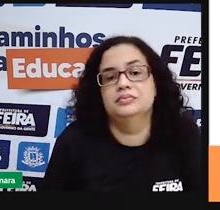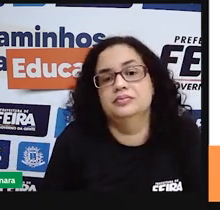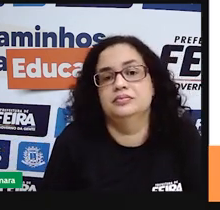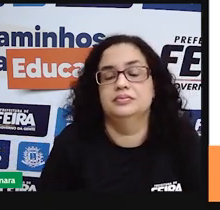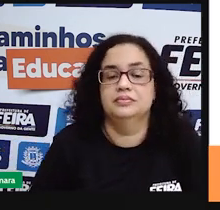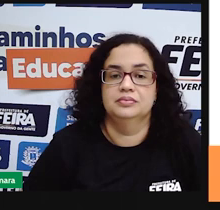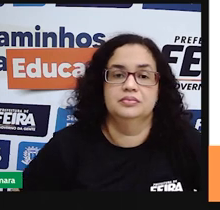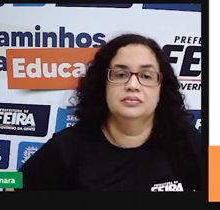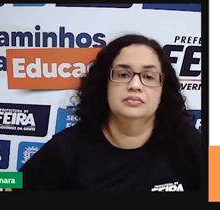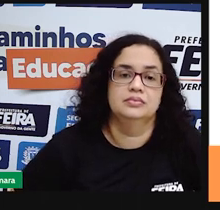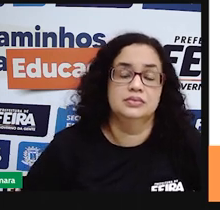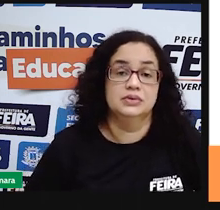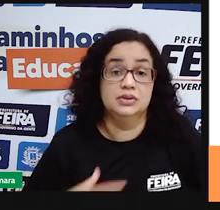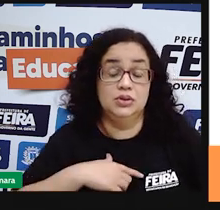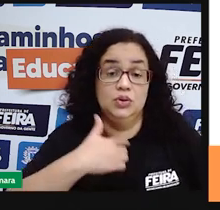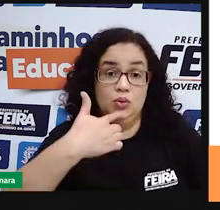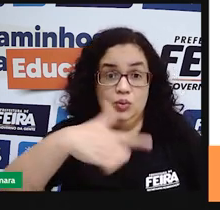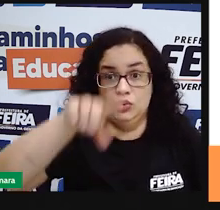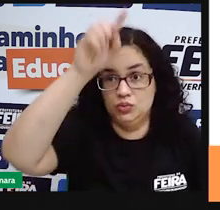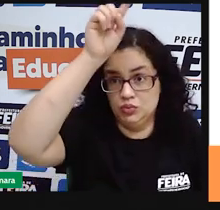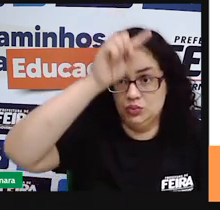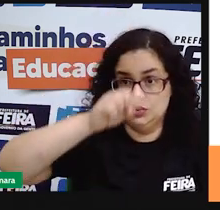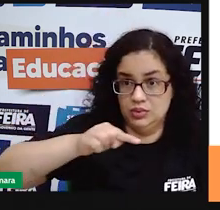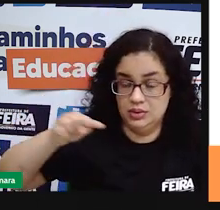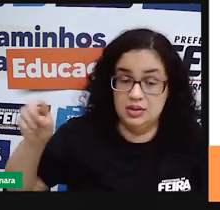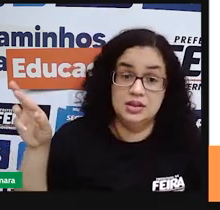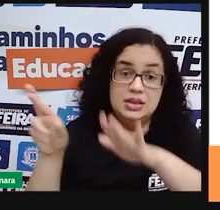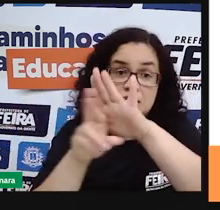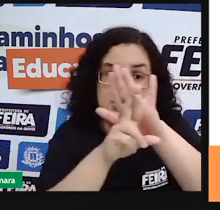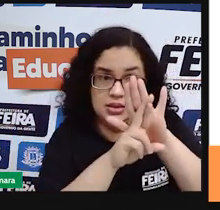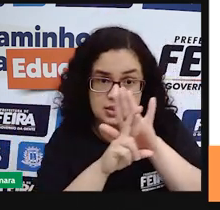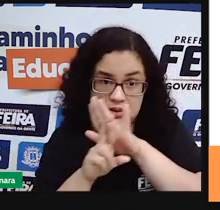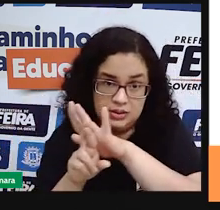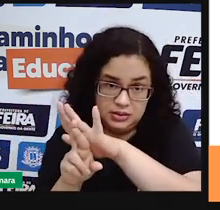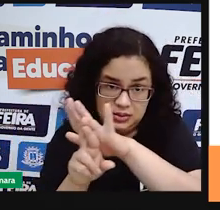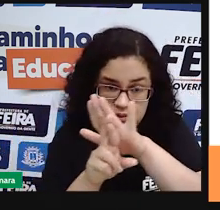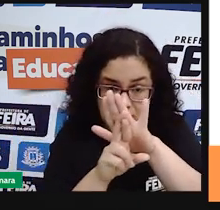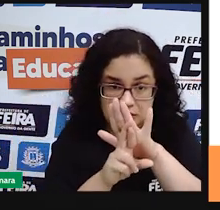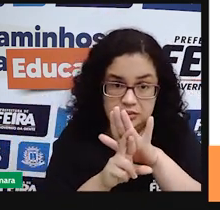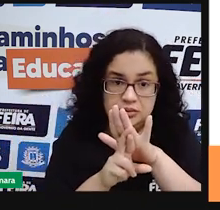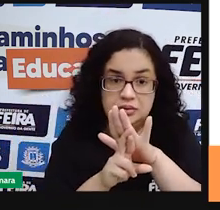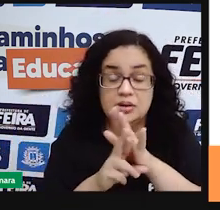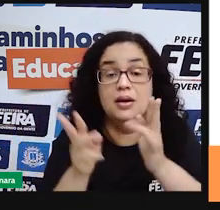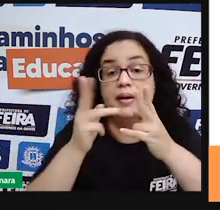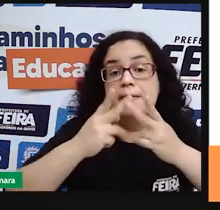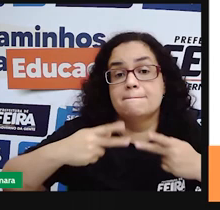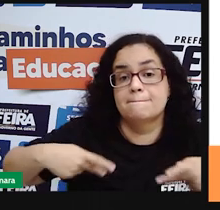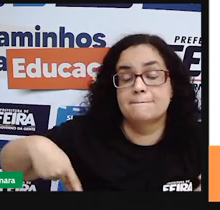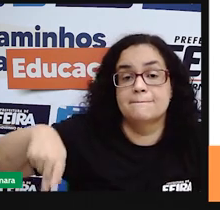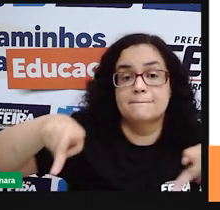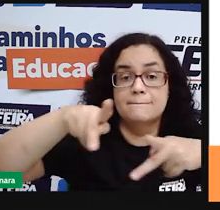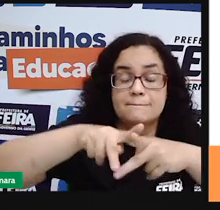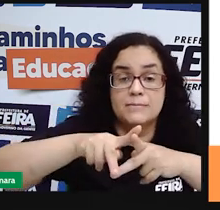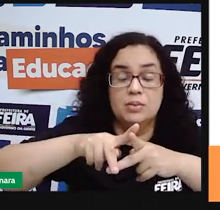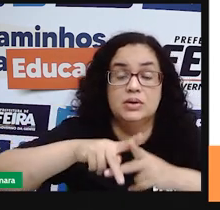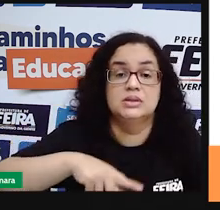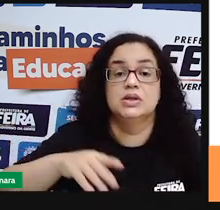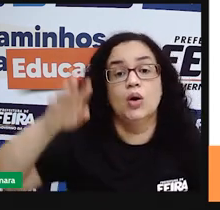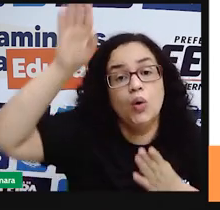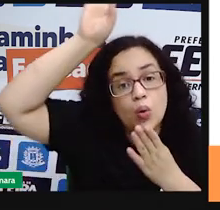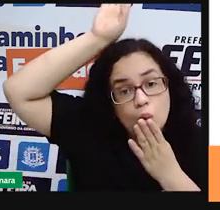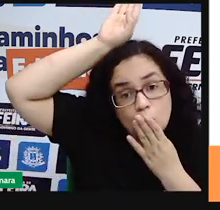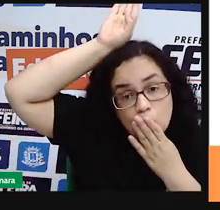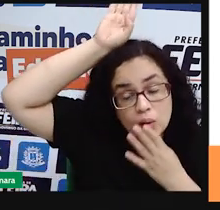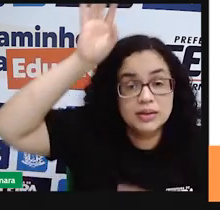Esse outro gráfico aí mostra também a distribuição da população indígena relacionada às